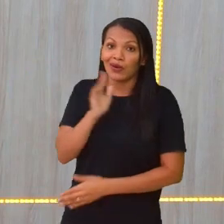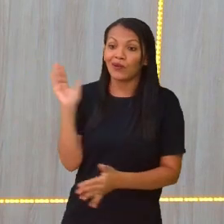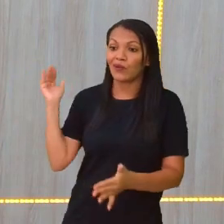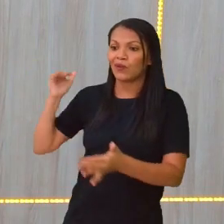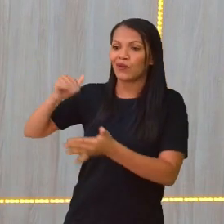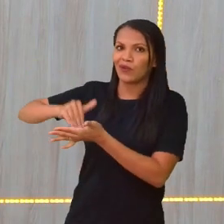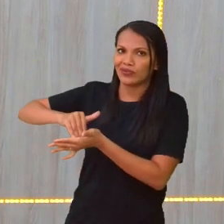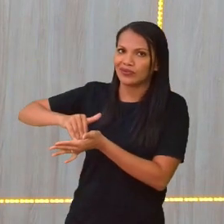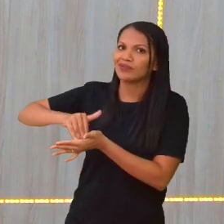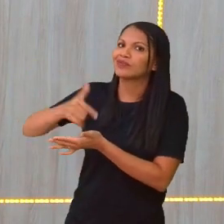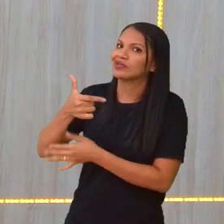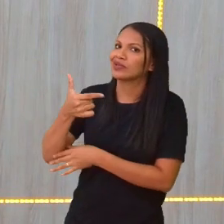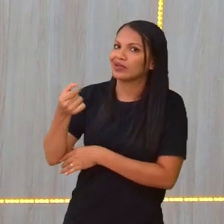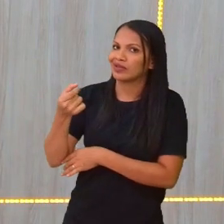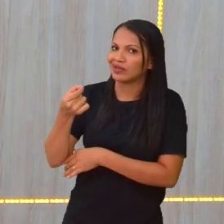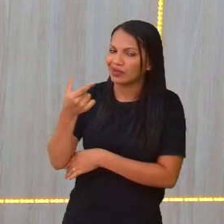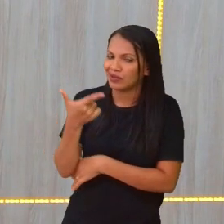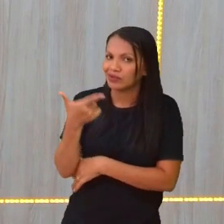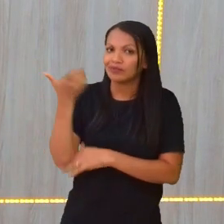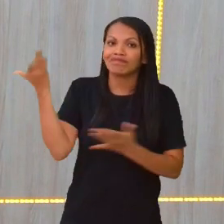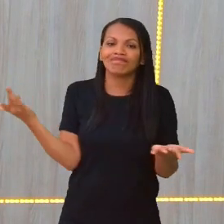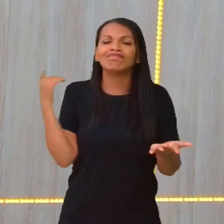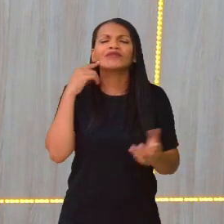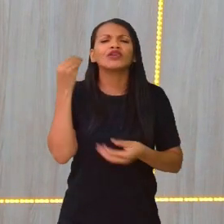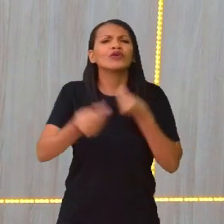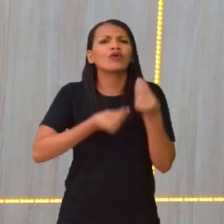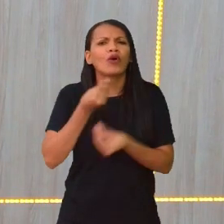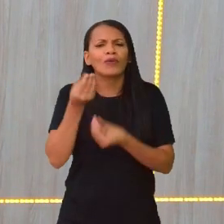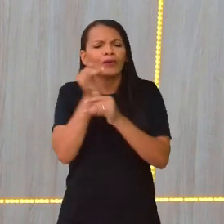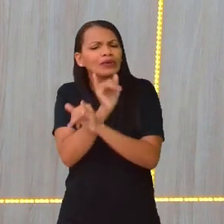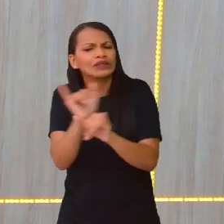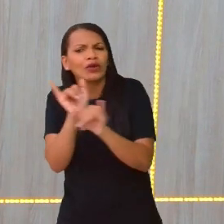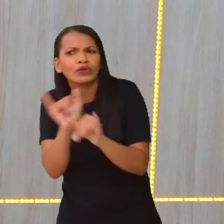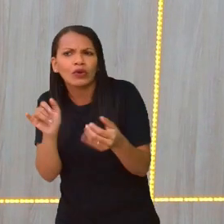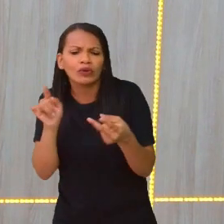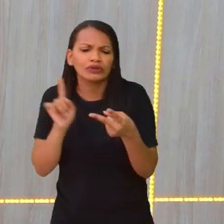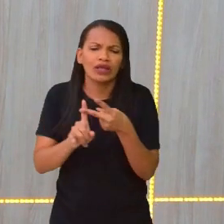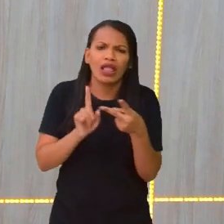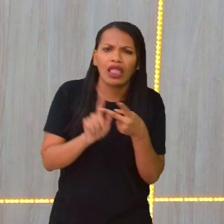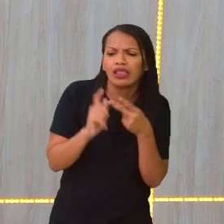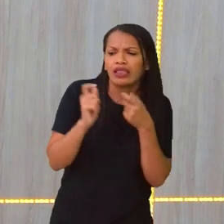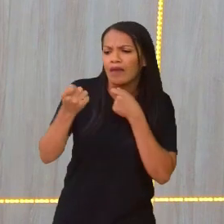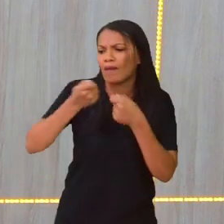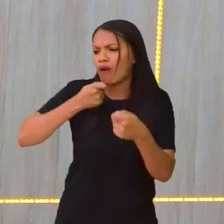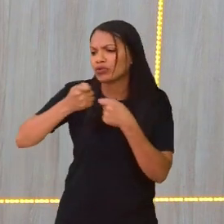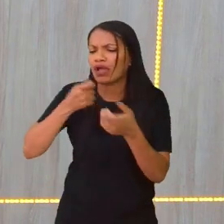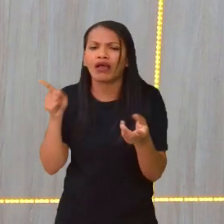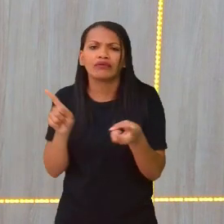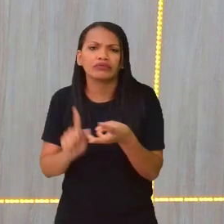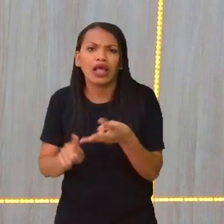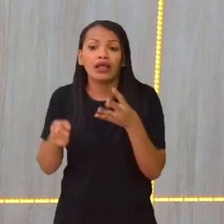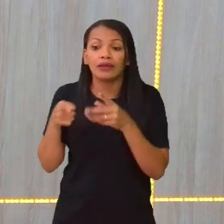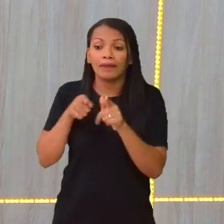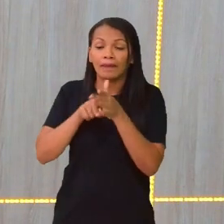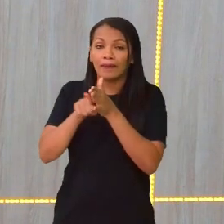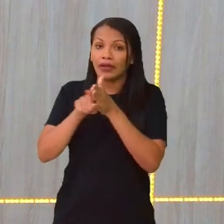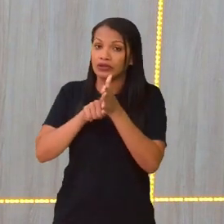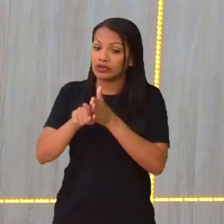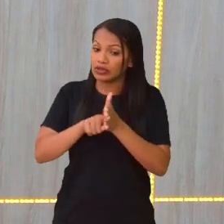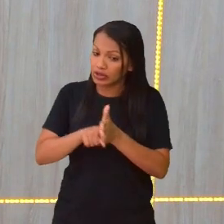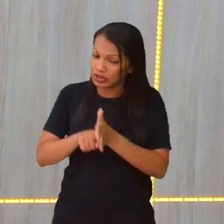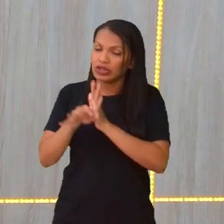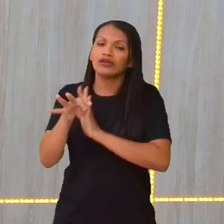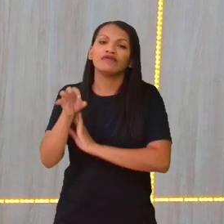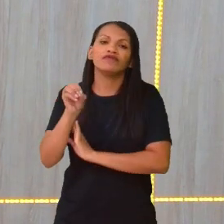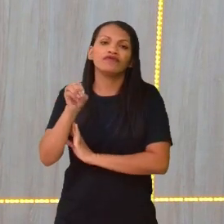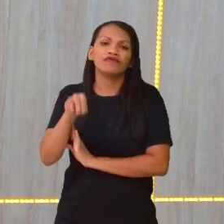Através dos editoriais. Através da notícia, através da reportagem, de pesquisa em fontes confiáveis,